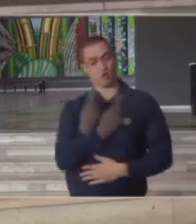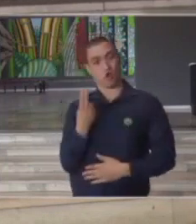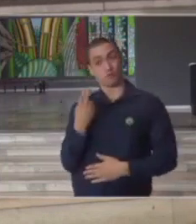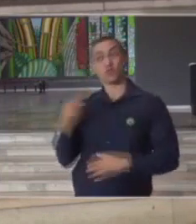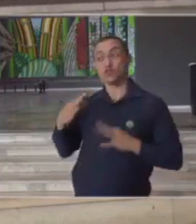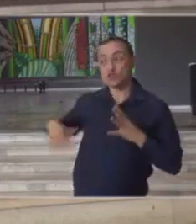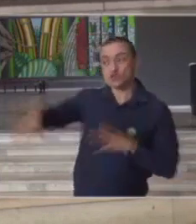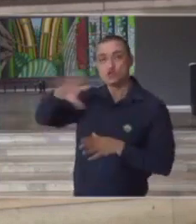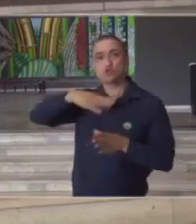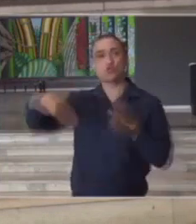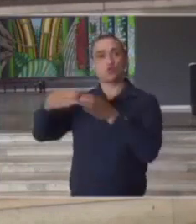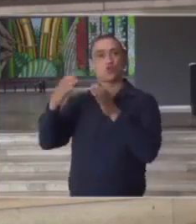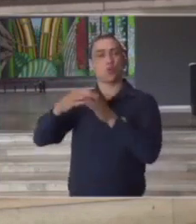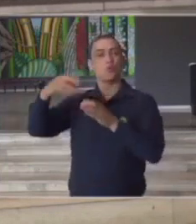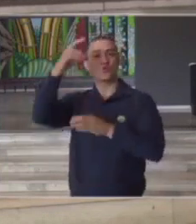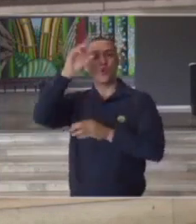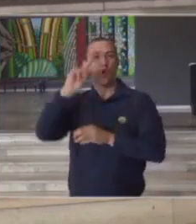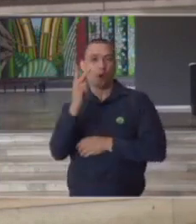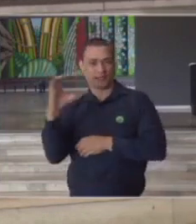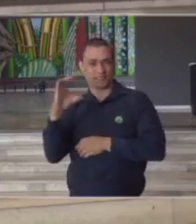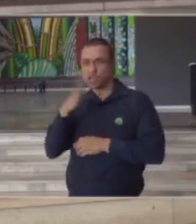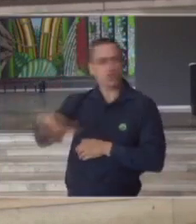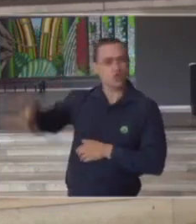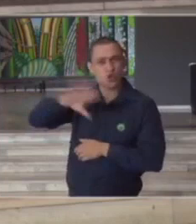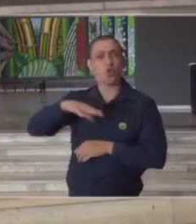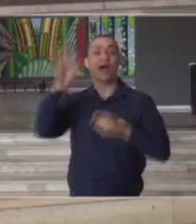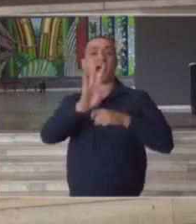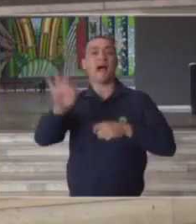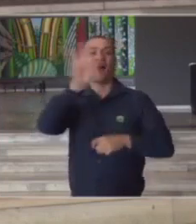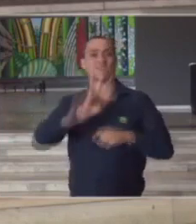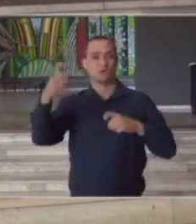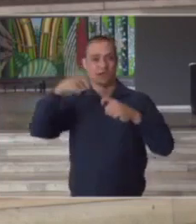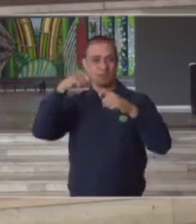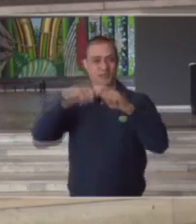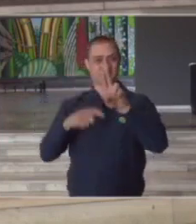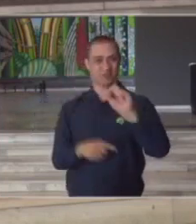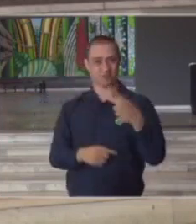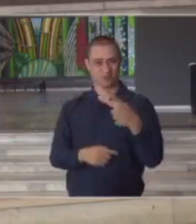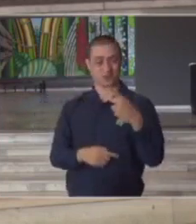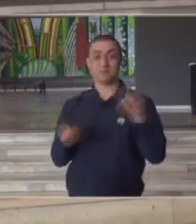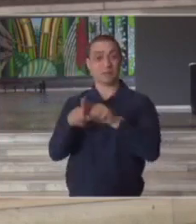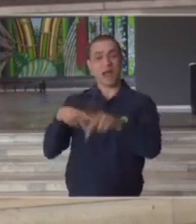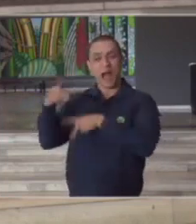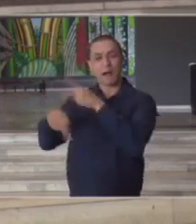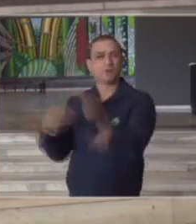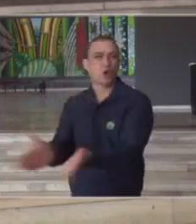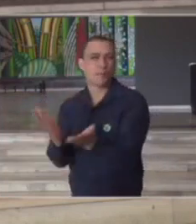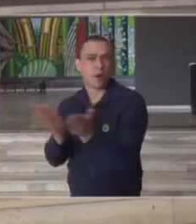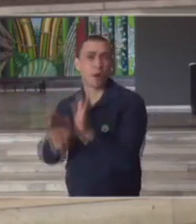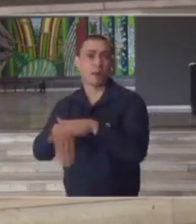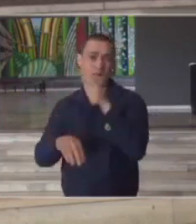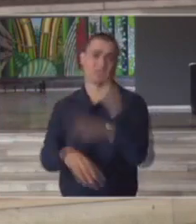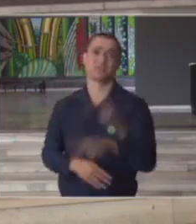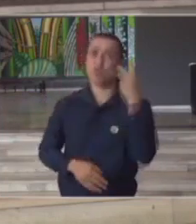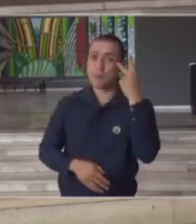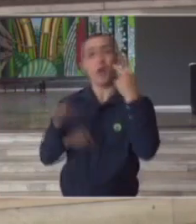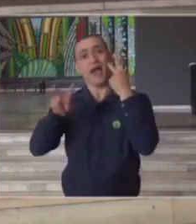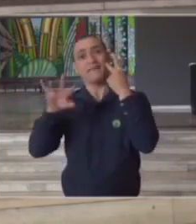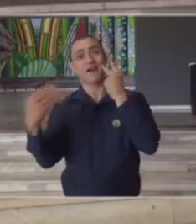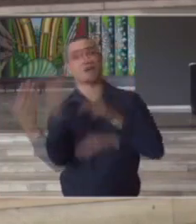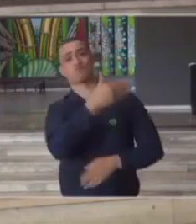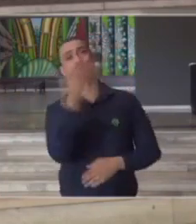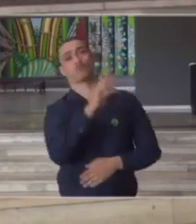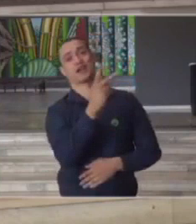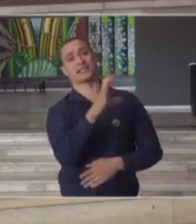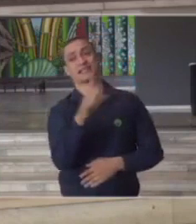em nome de toda a comunidade do Hospital das Clínicas da Faculdade de Medicina da USP e da população mais carente do estado que é a vai ser mais